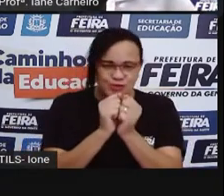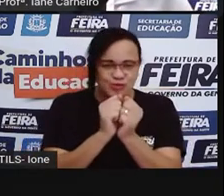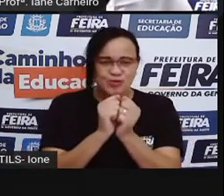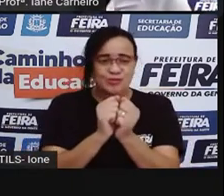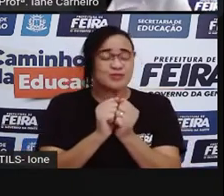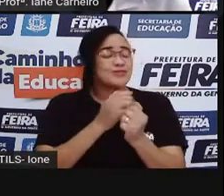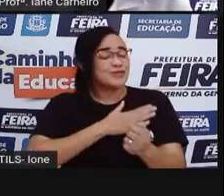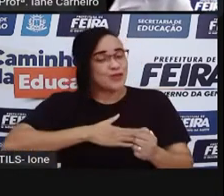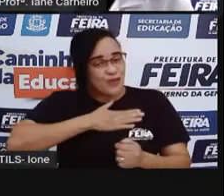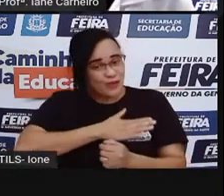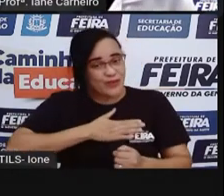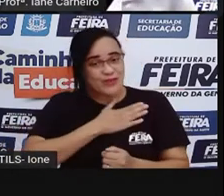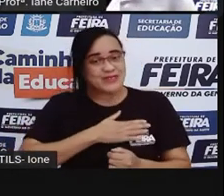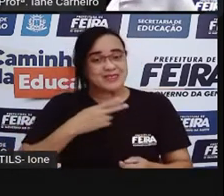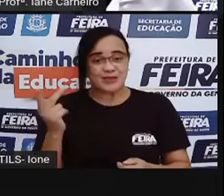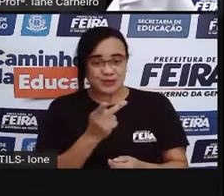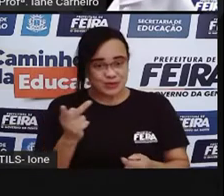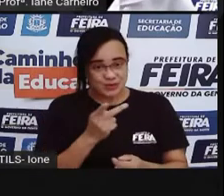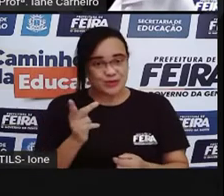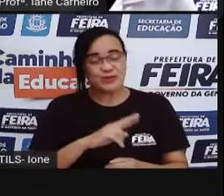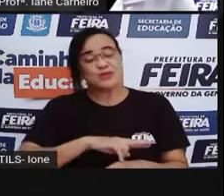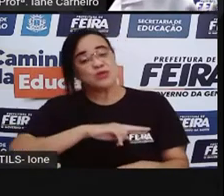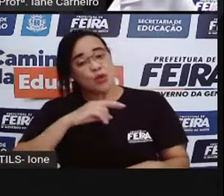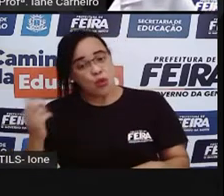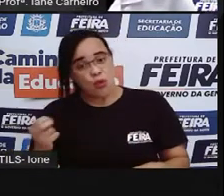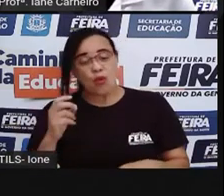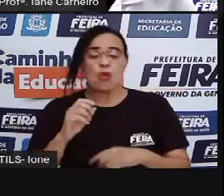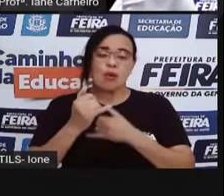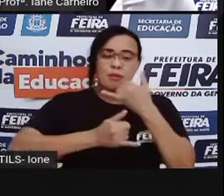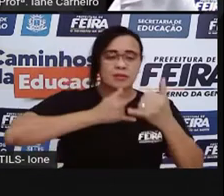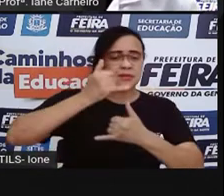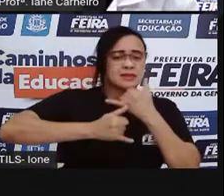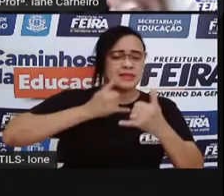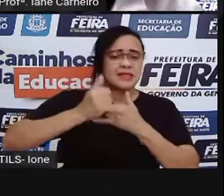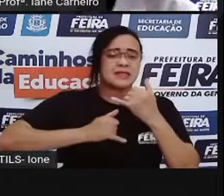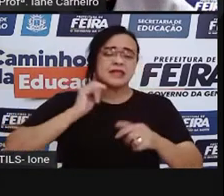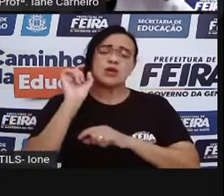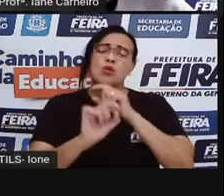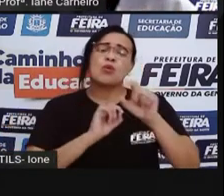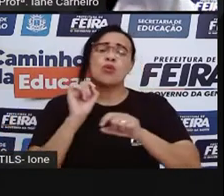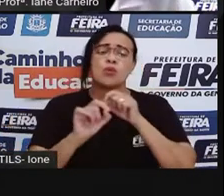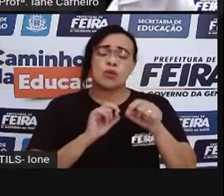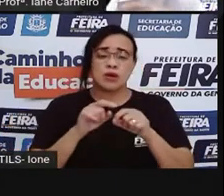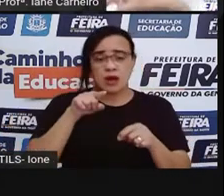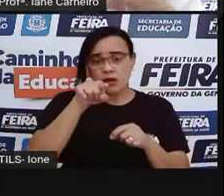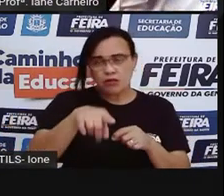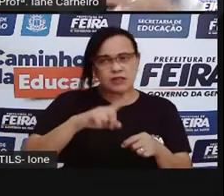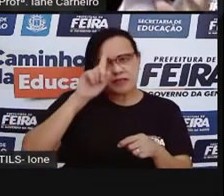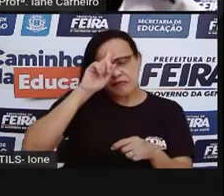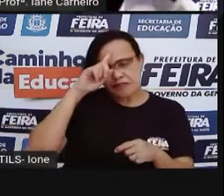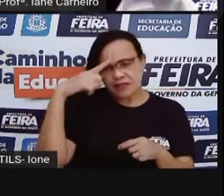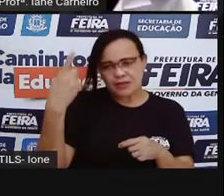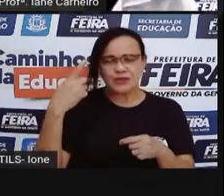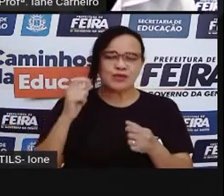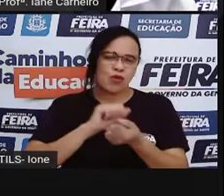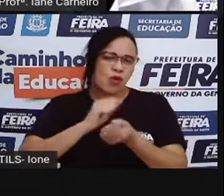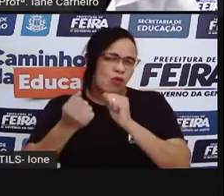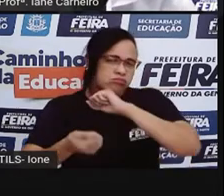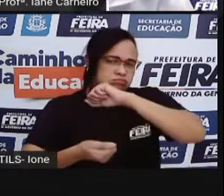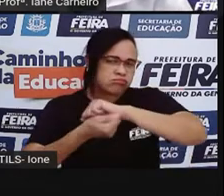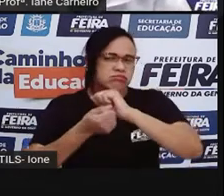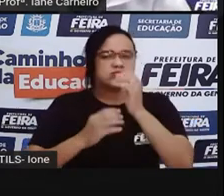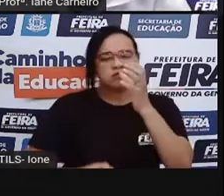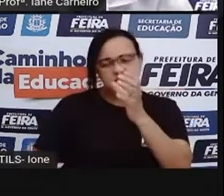vocês brincam juntos. Ou se tem uma brincadeira que você criou, que você adaptou, né?